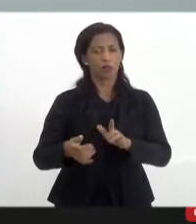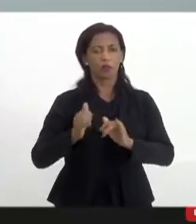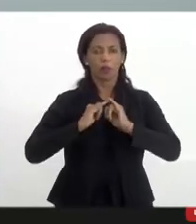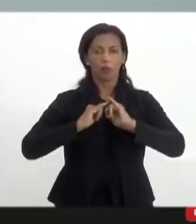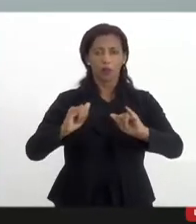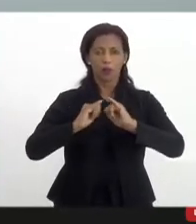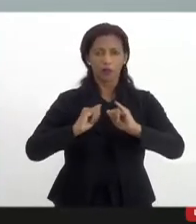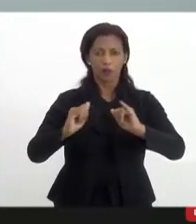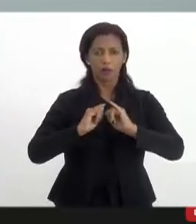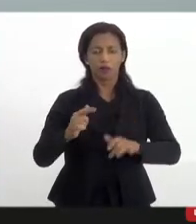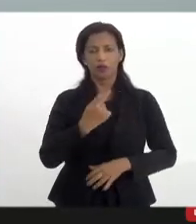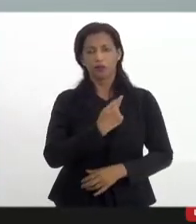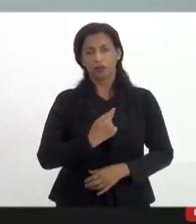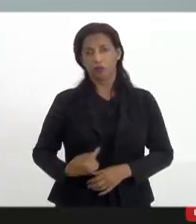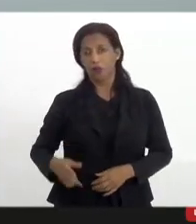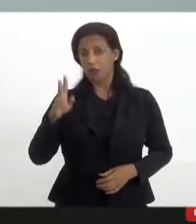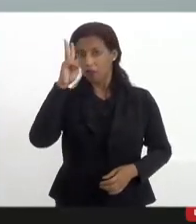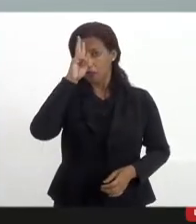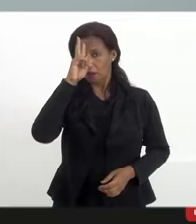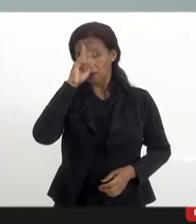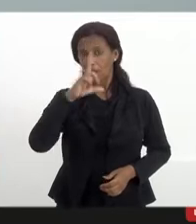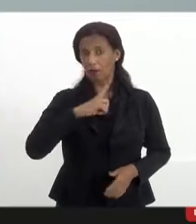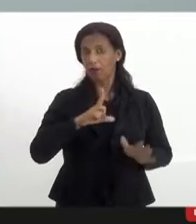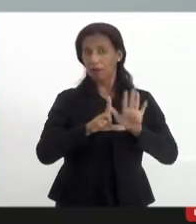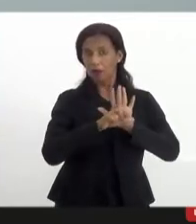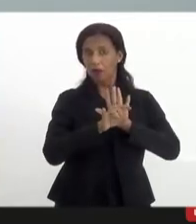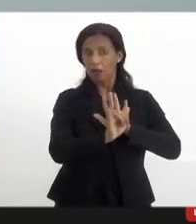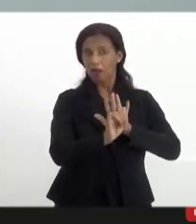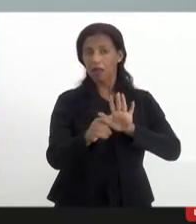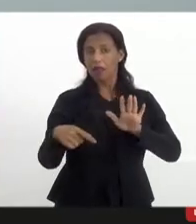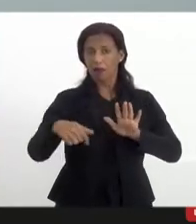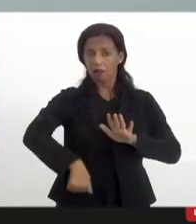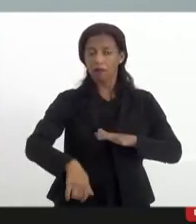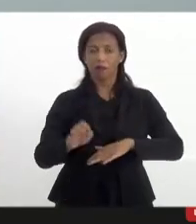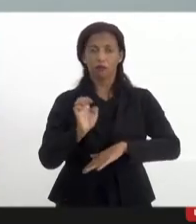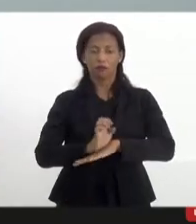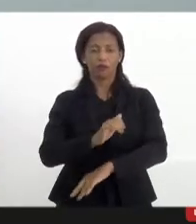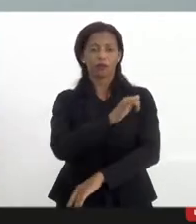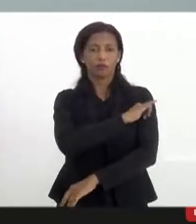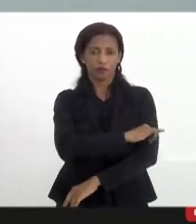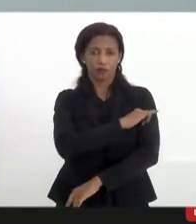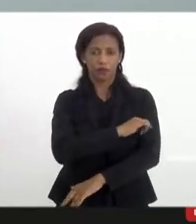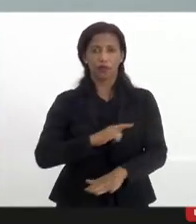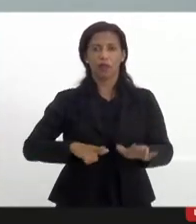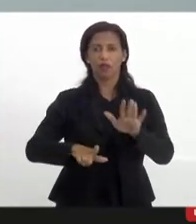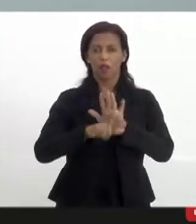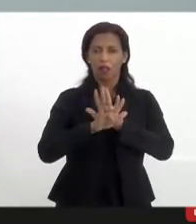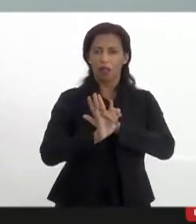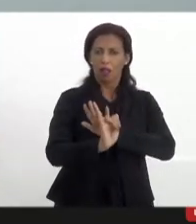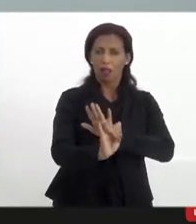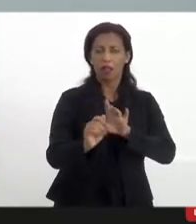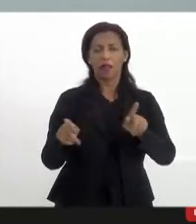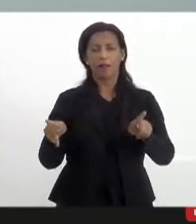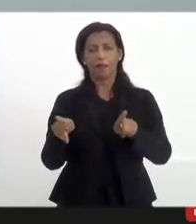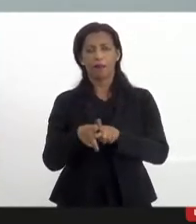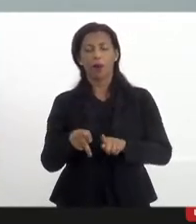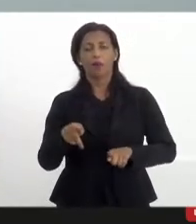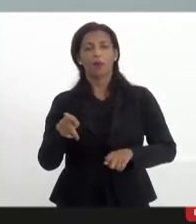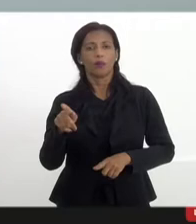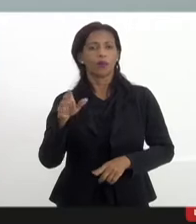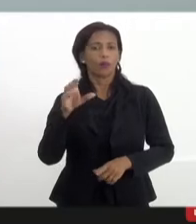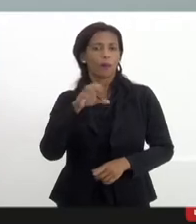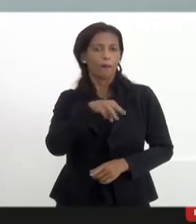governamental. Eu quero lembrar que nós temos lei em vigor no estado do Rio de Janeiro, lei de autoria do deputado Carlos